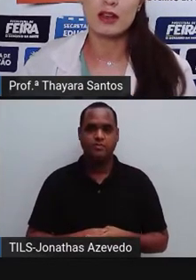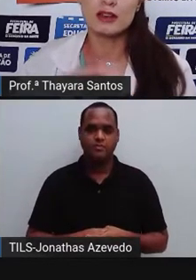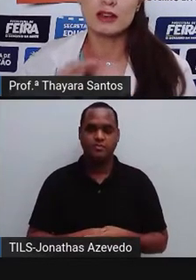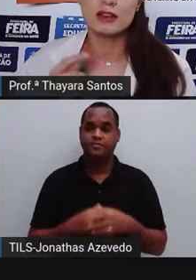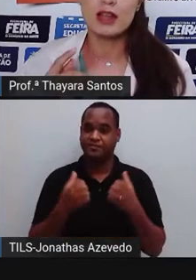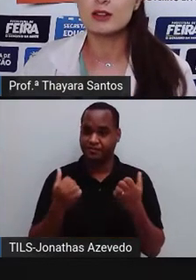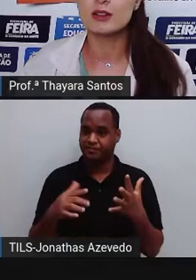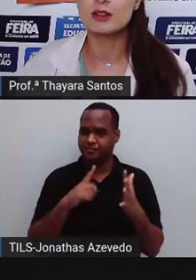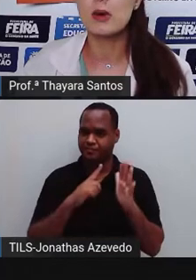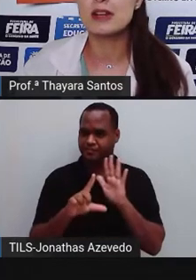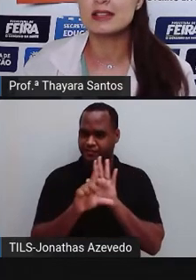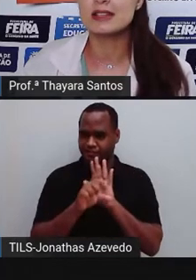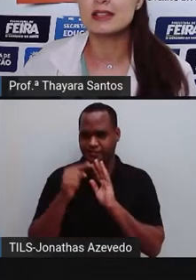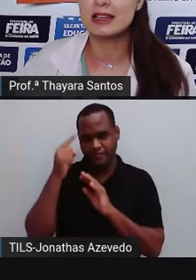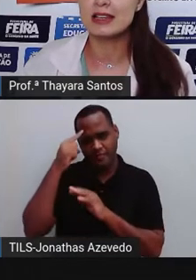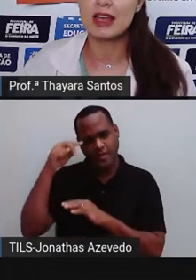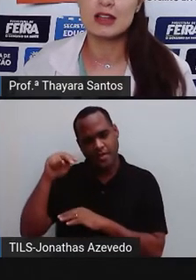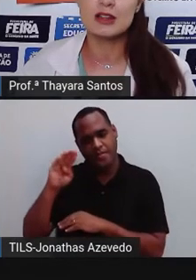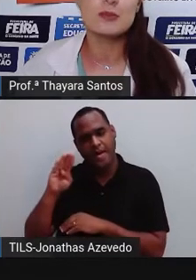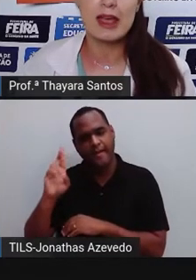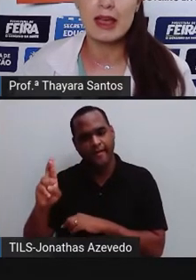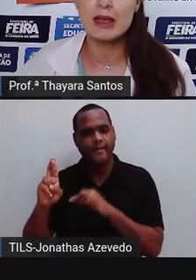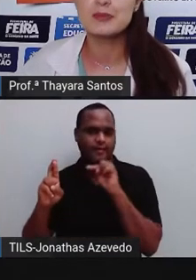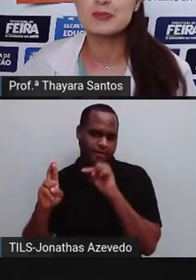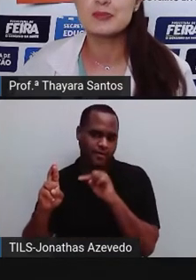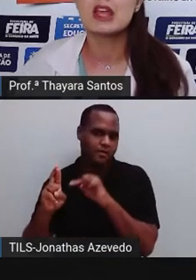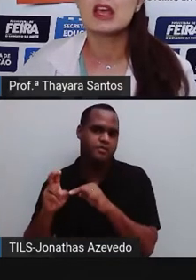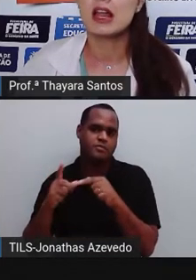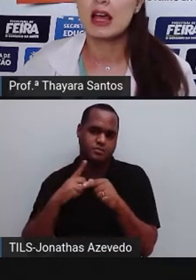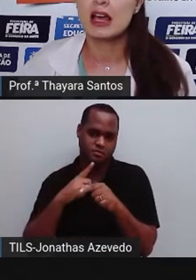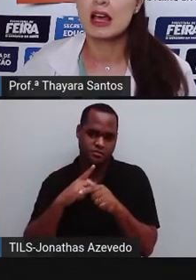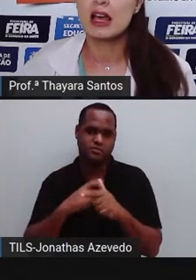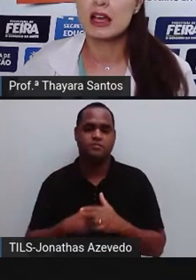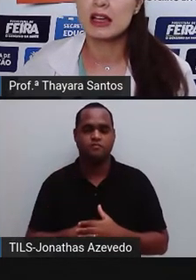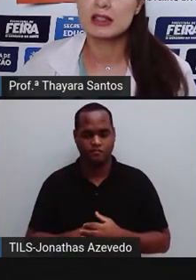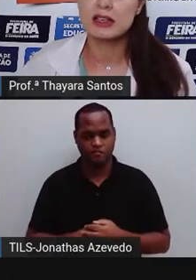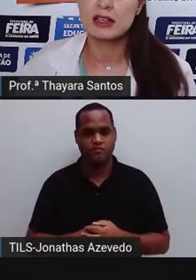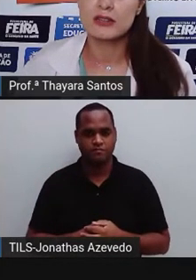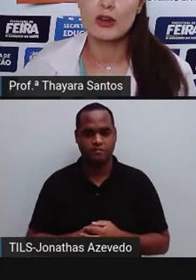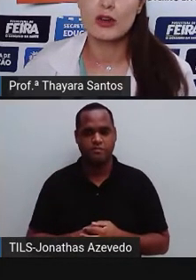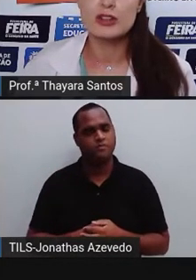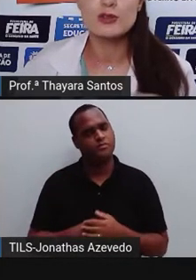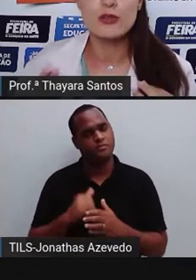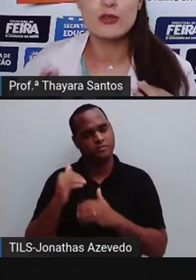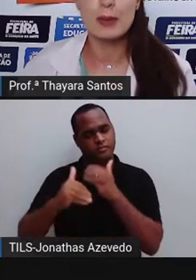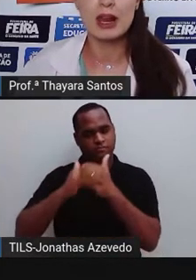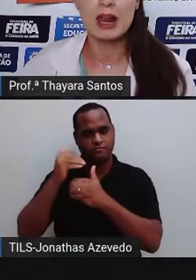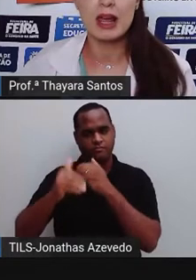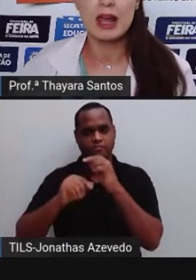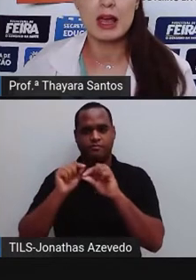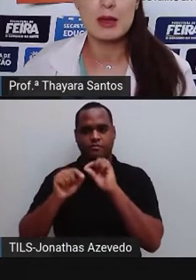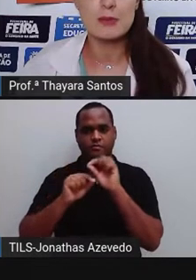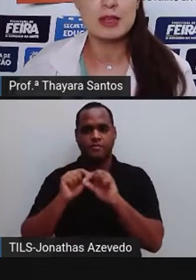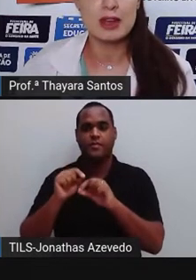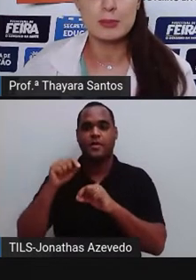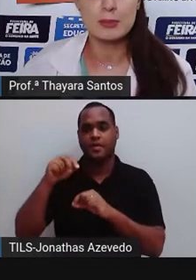na norma brasileira, que é a NBR. Ela foi desenvolvida pela